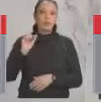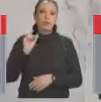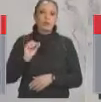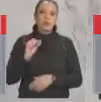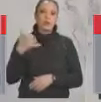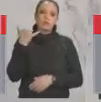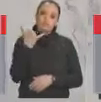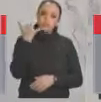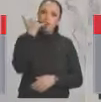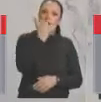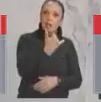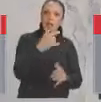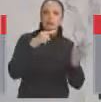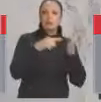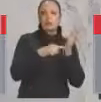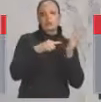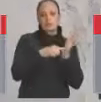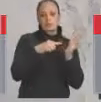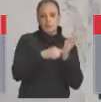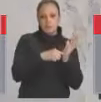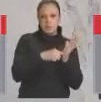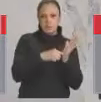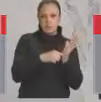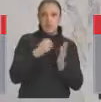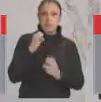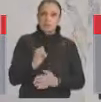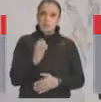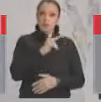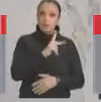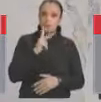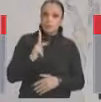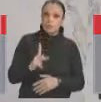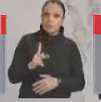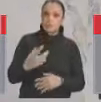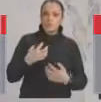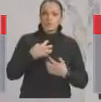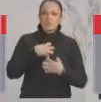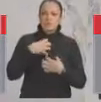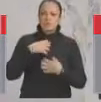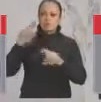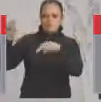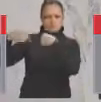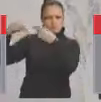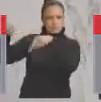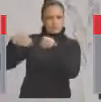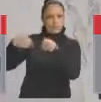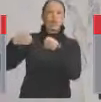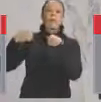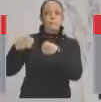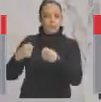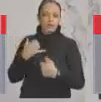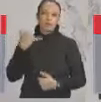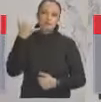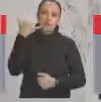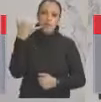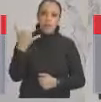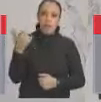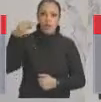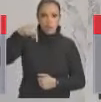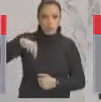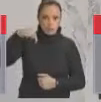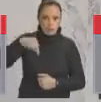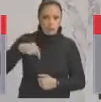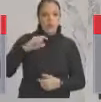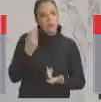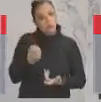contra o Escola Sem Partido. Se o professor estiver sendo perseguido, ele entra em contato aqui com o nosso gabinete, através do nosso